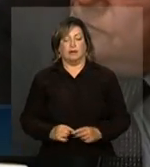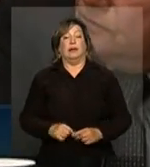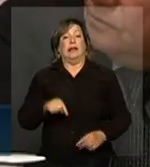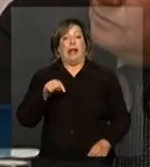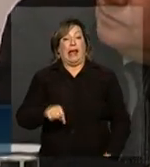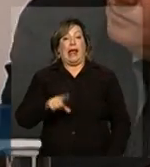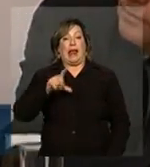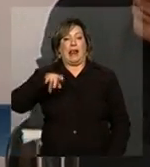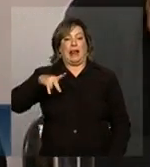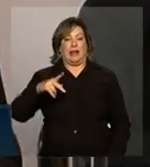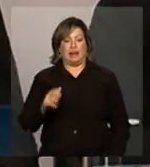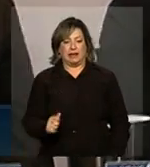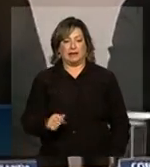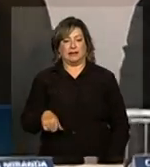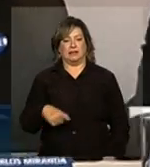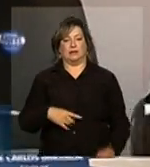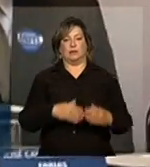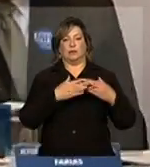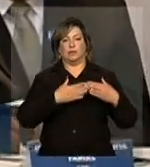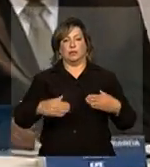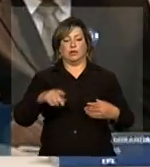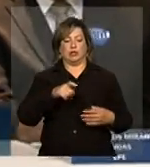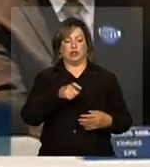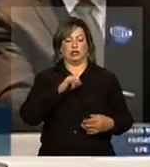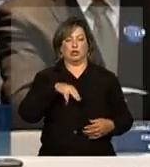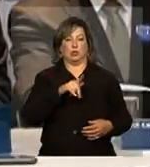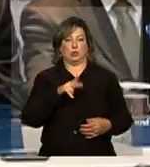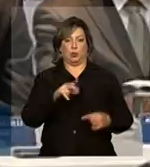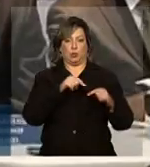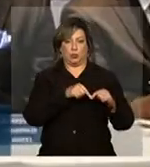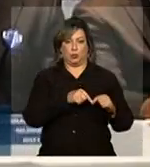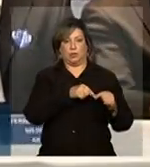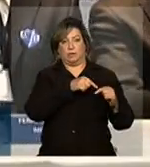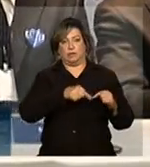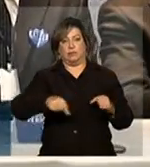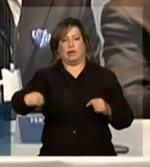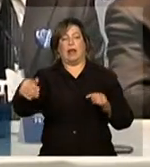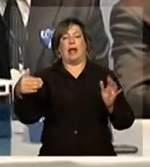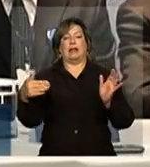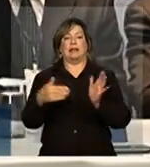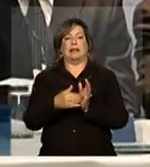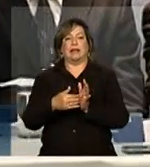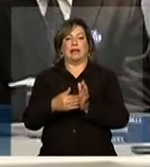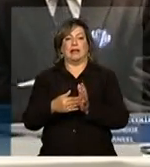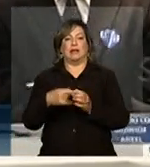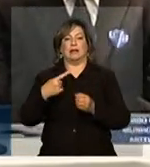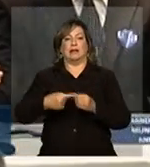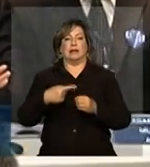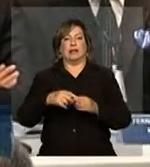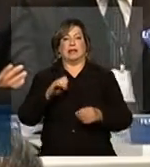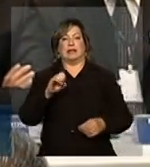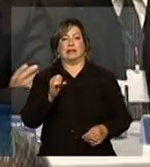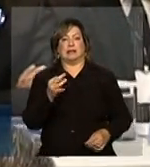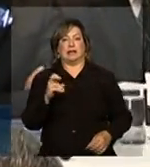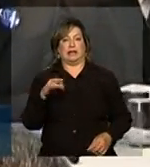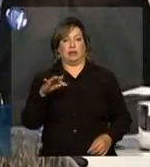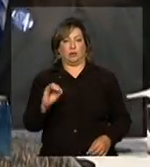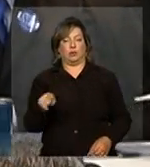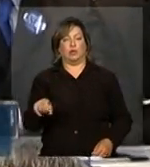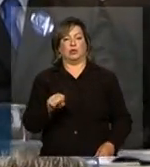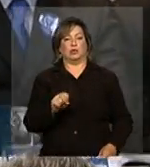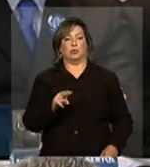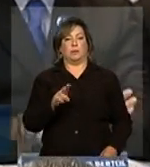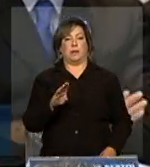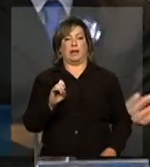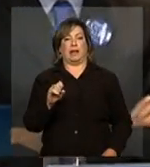essa linha, então, sai do Xingu e vai até a subestação de Estreito. Então, a subestação de